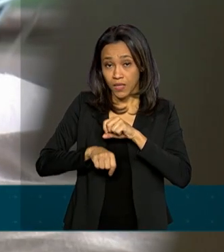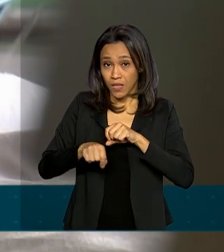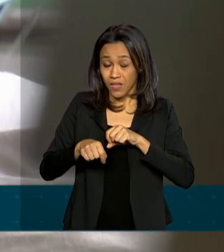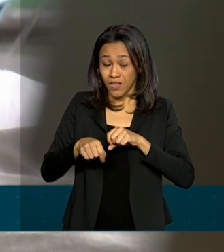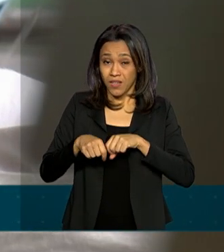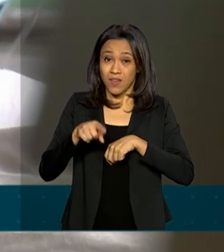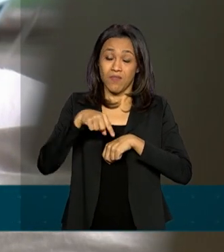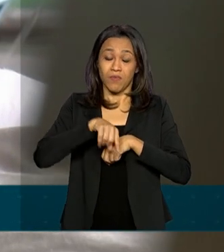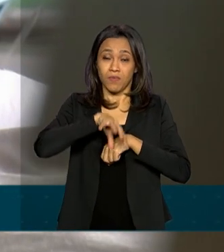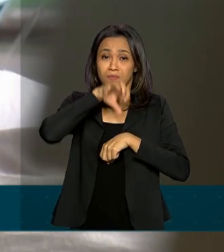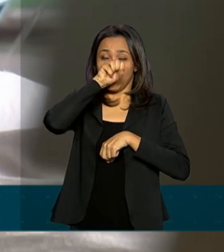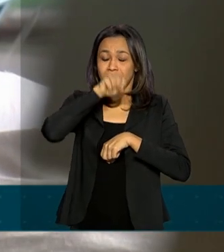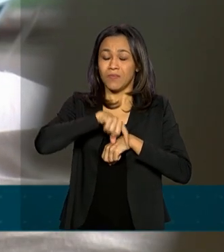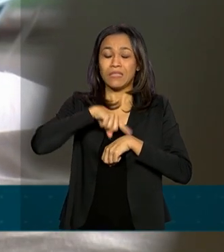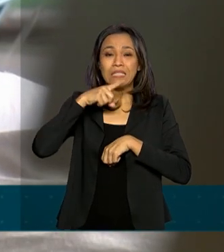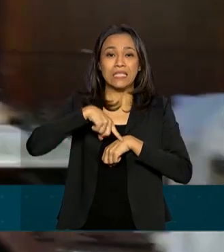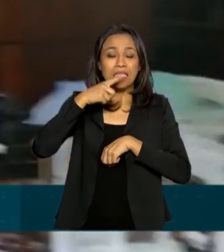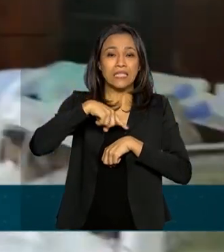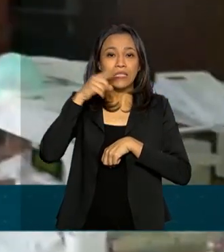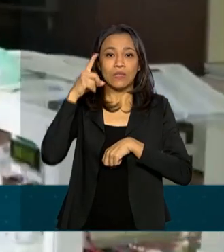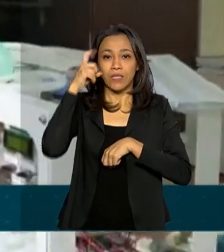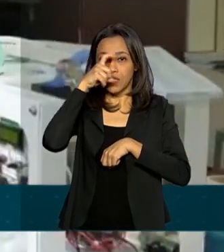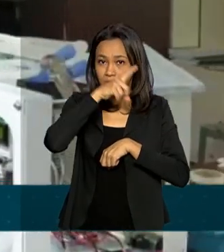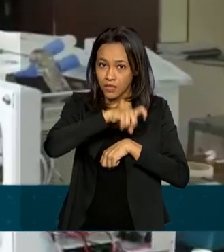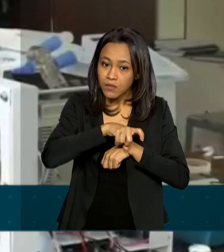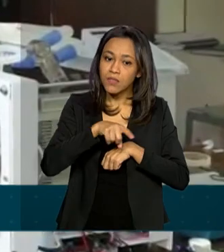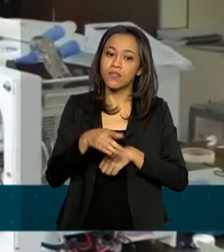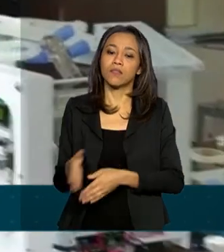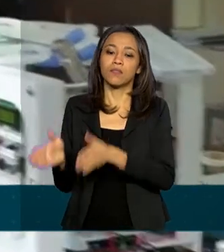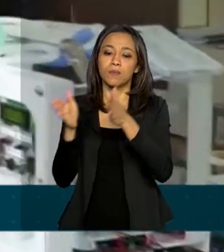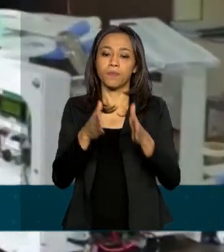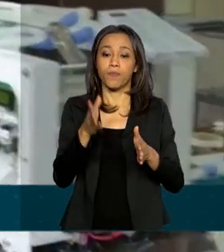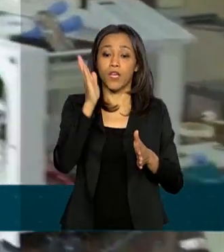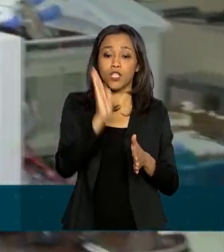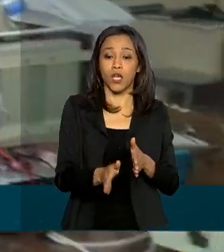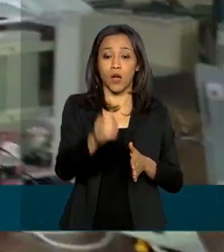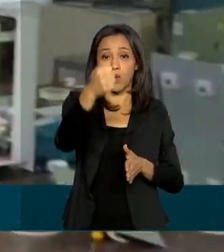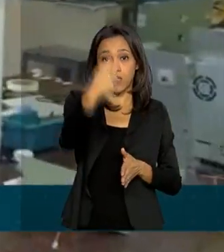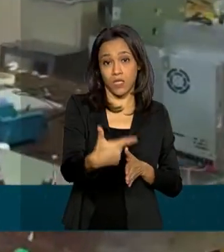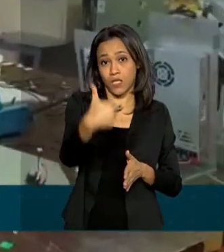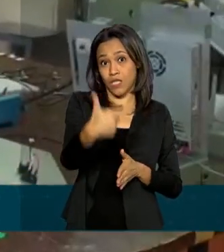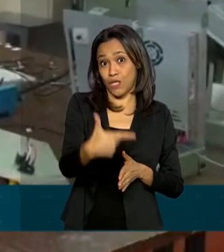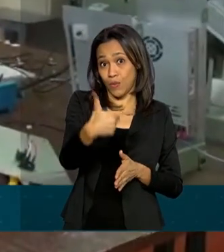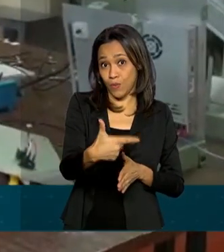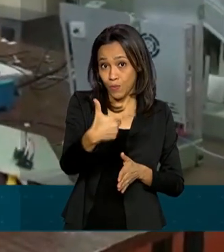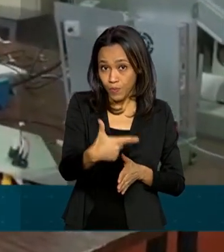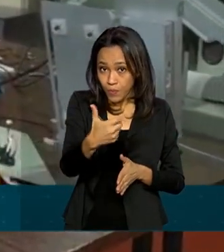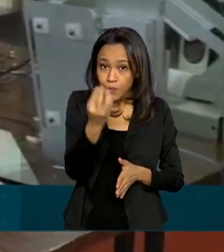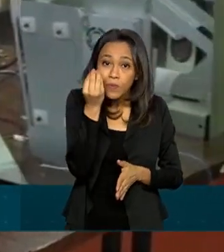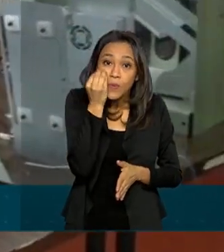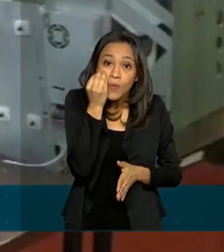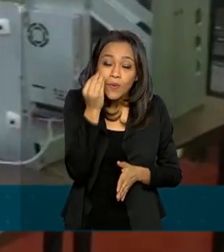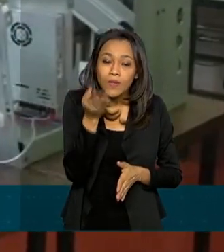Desconforto Respiratório Agudo. Já com a segunda versão do protótipo na construção,